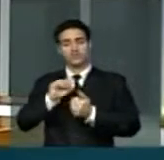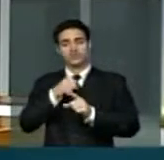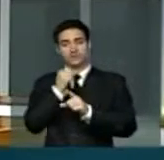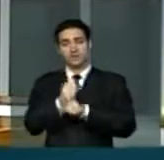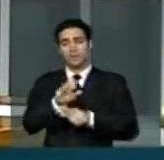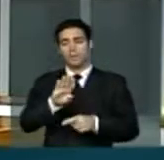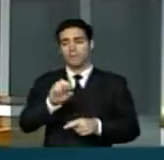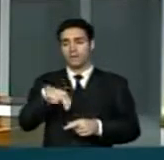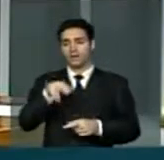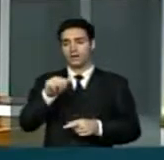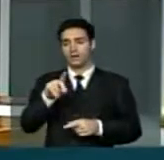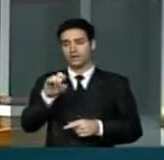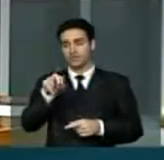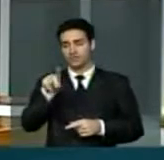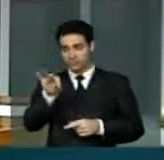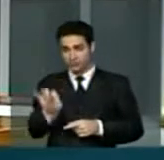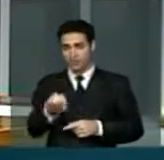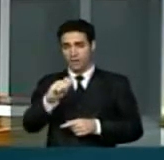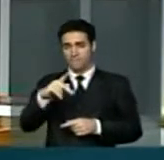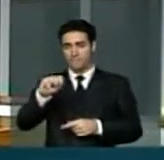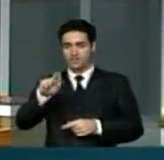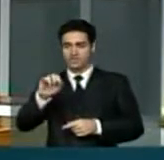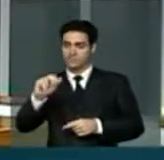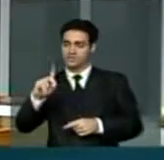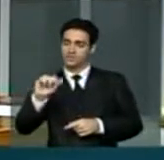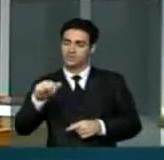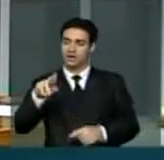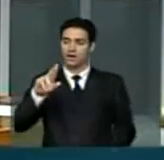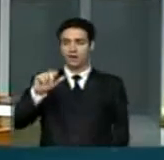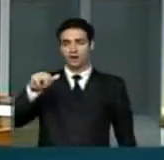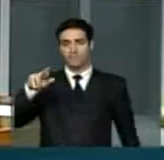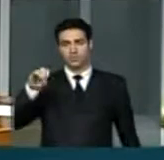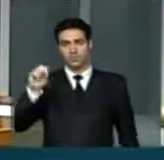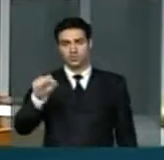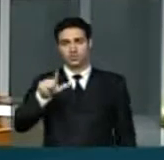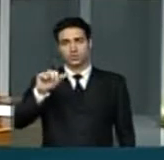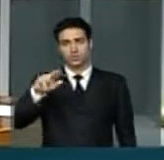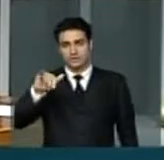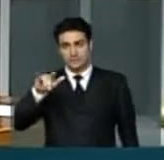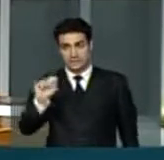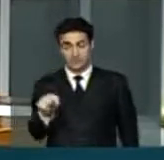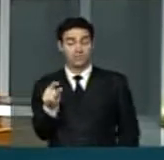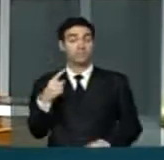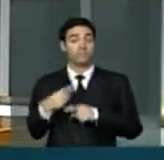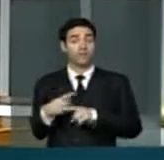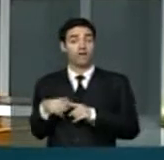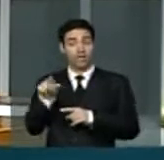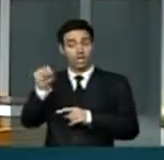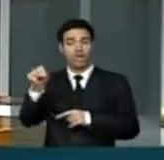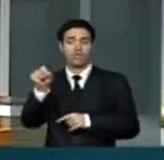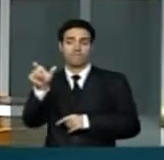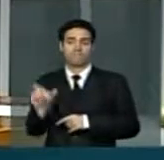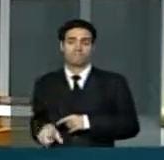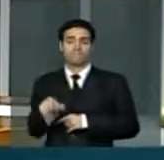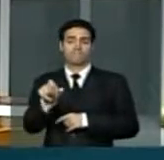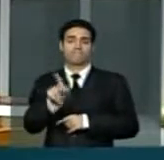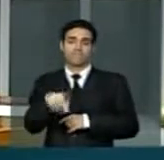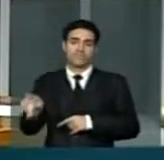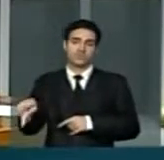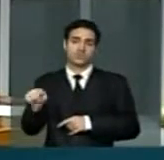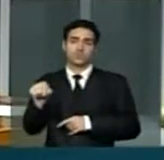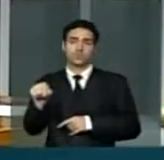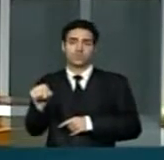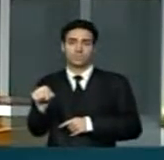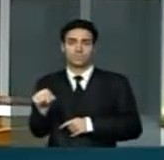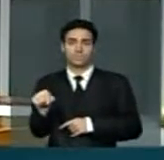Bernadette Aparecida Ramos de Lucena, pois em qualquer tempo são estes profissionais, meus nobres